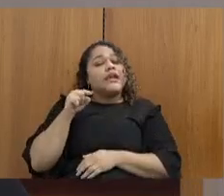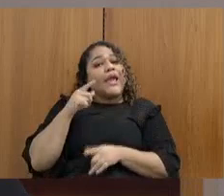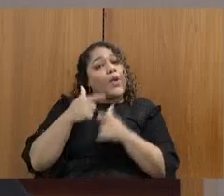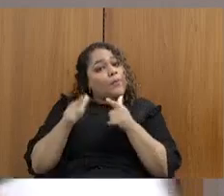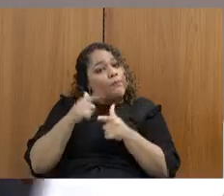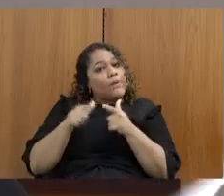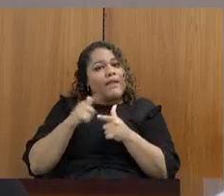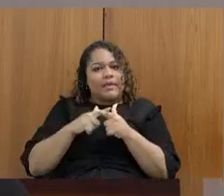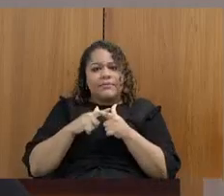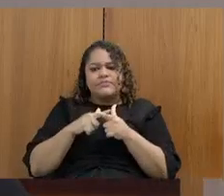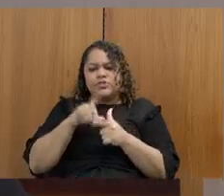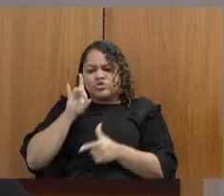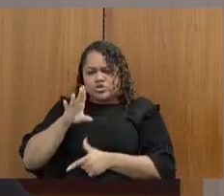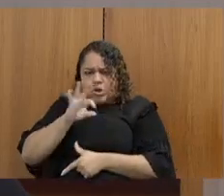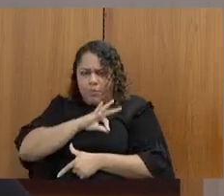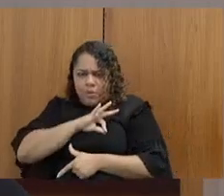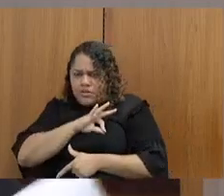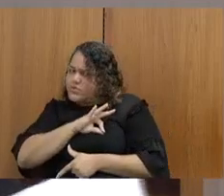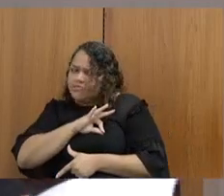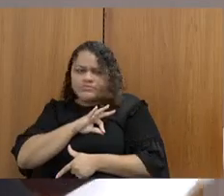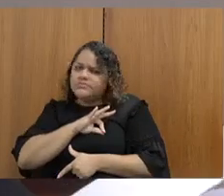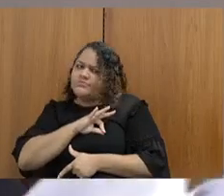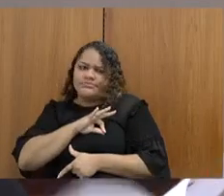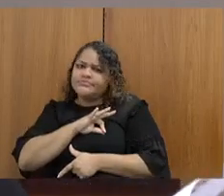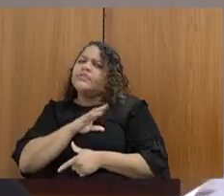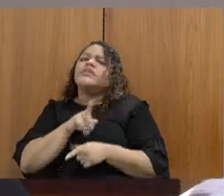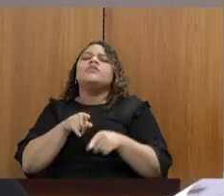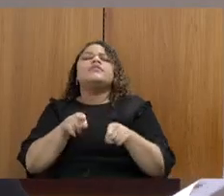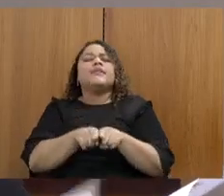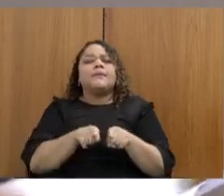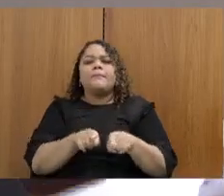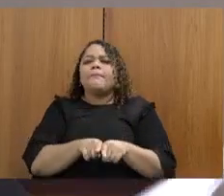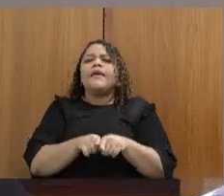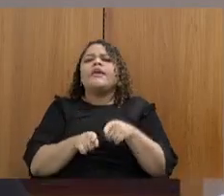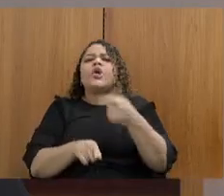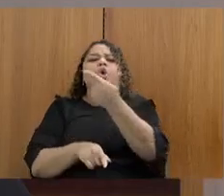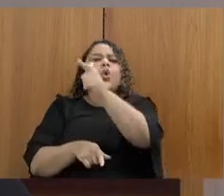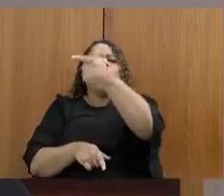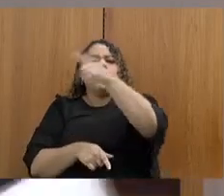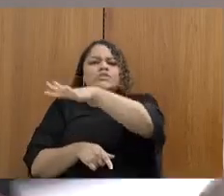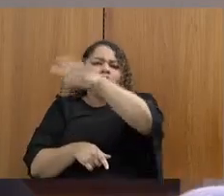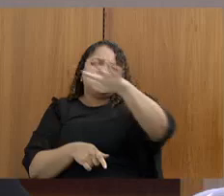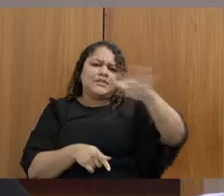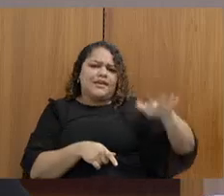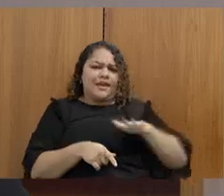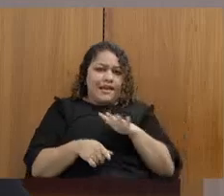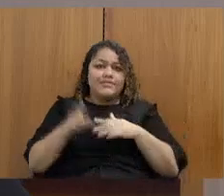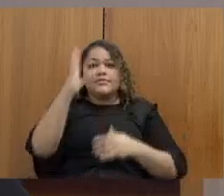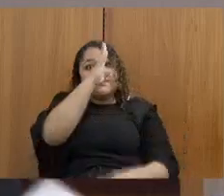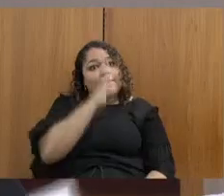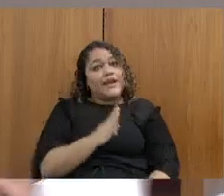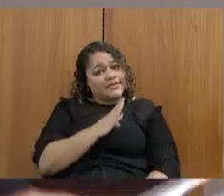tem passado esse problema de uma forma geral, não só o servidor da segurança pública, a gente tem vivido momentos aí muito